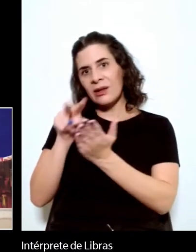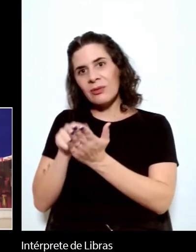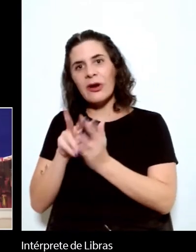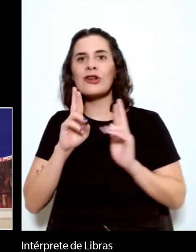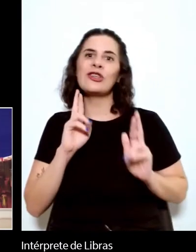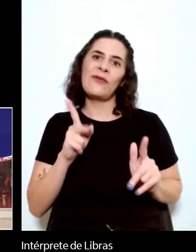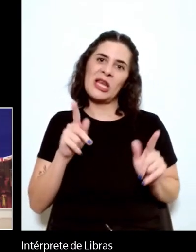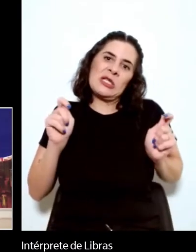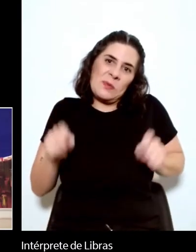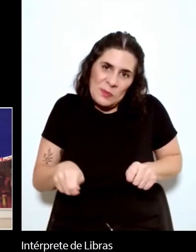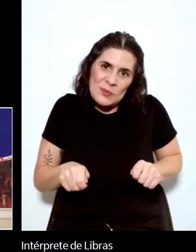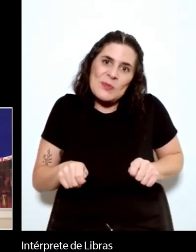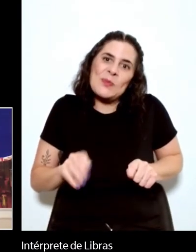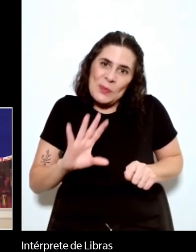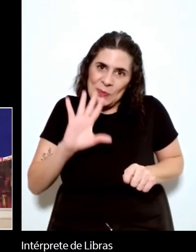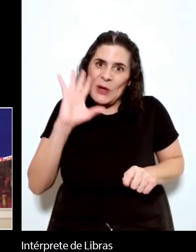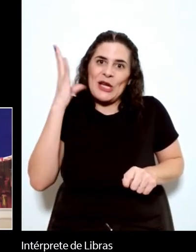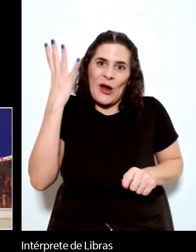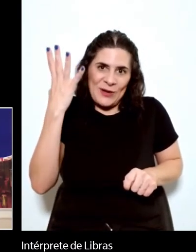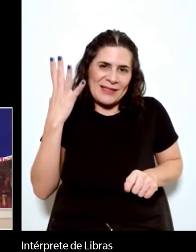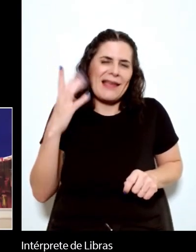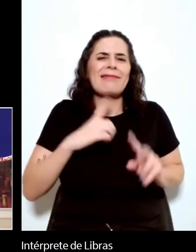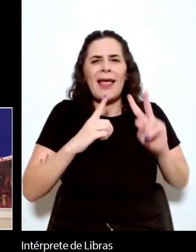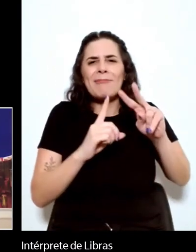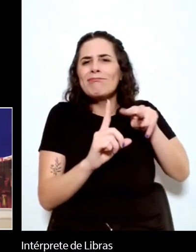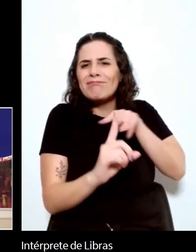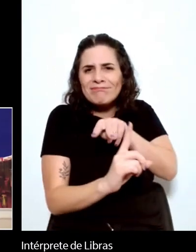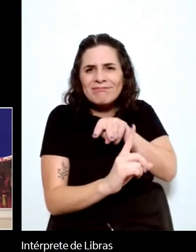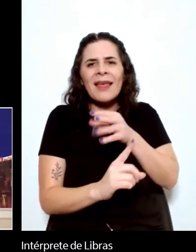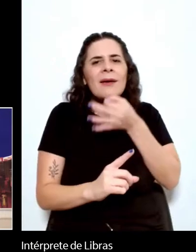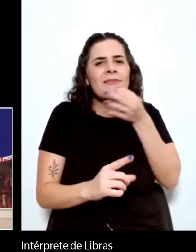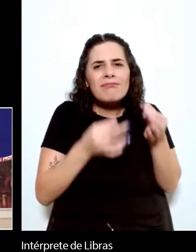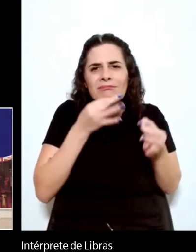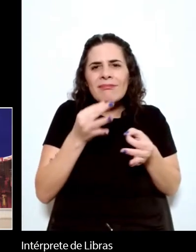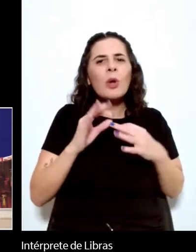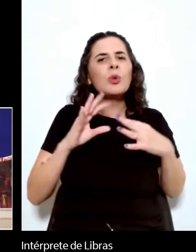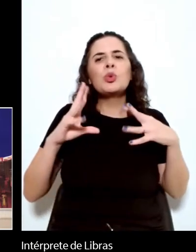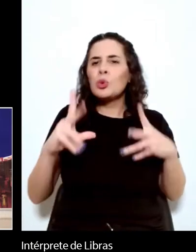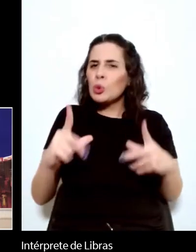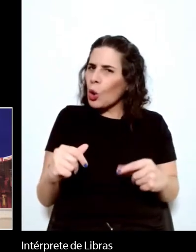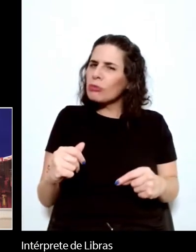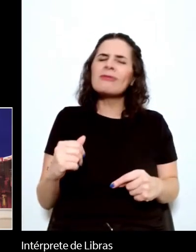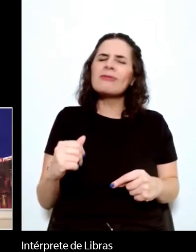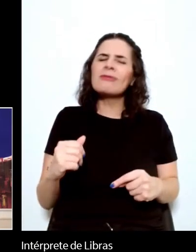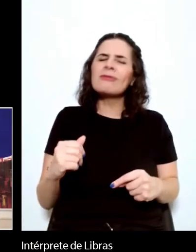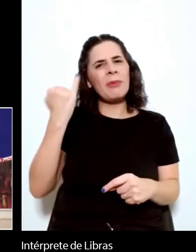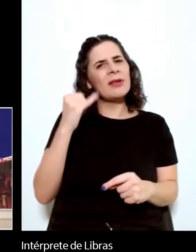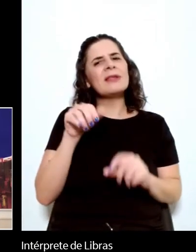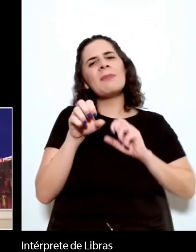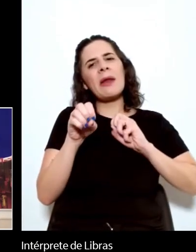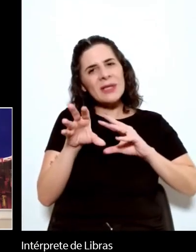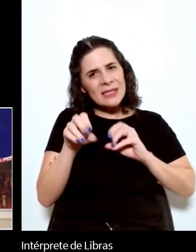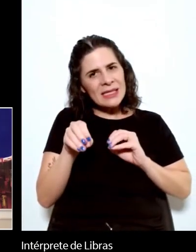Enfim, há vários pontos de vista e eu acho todos válidos para o ensino e leitura de Machado.